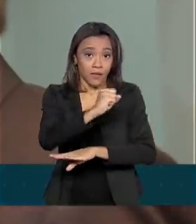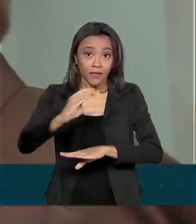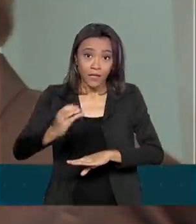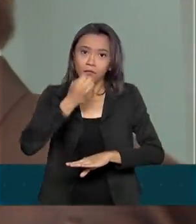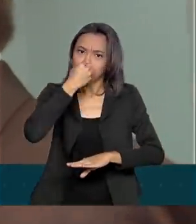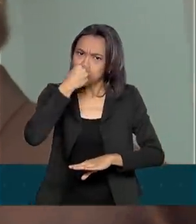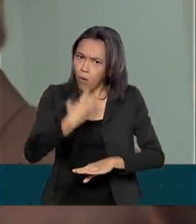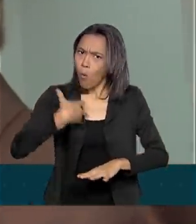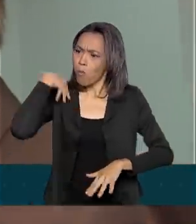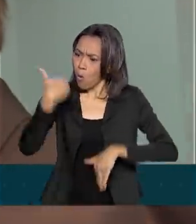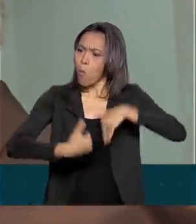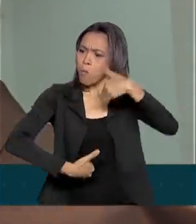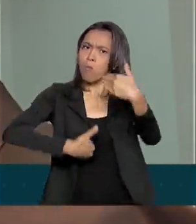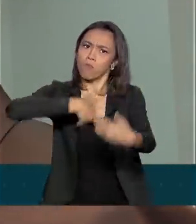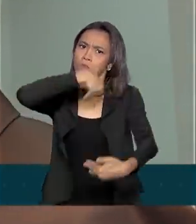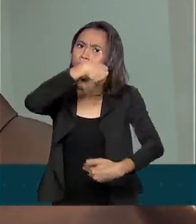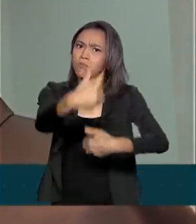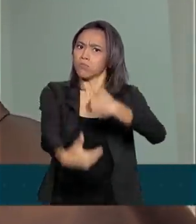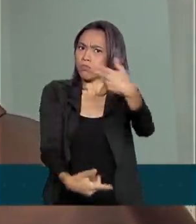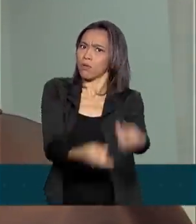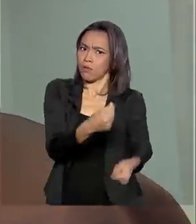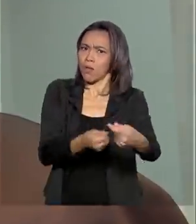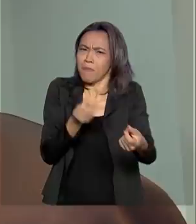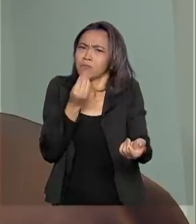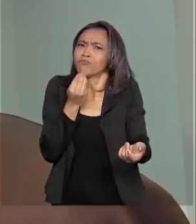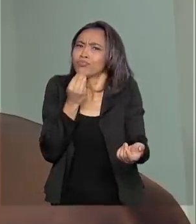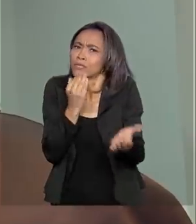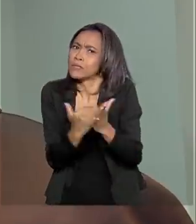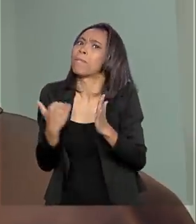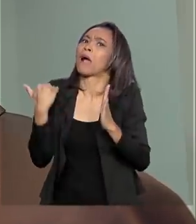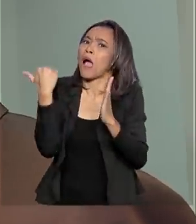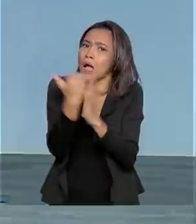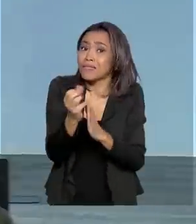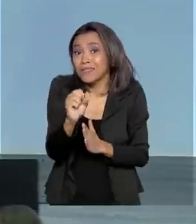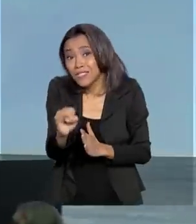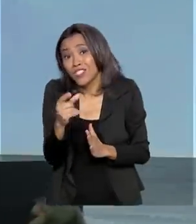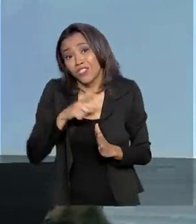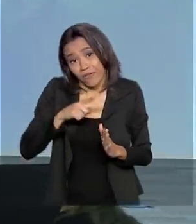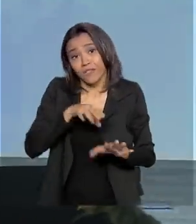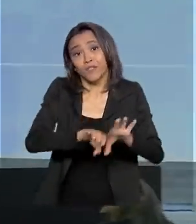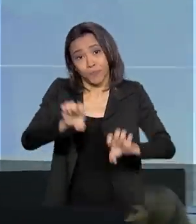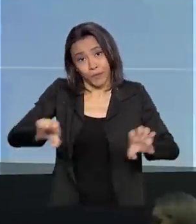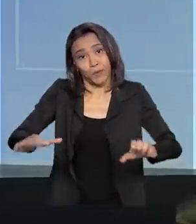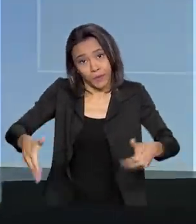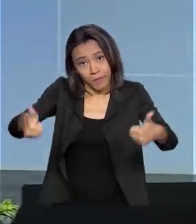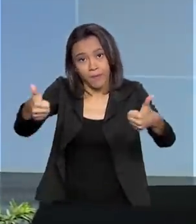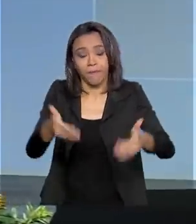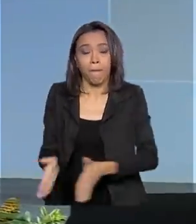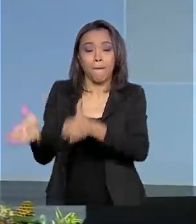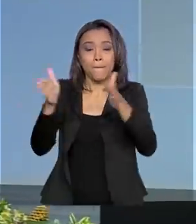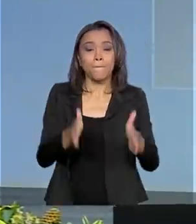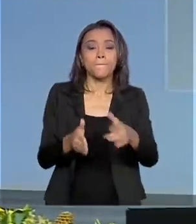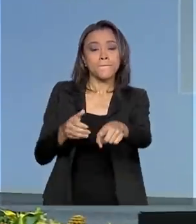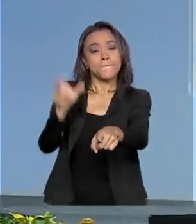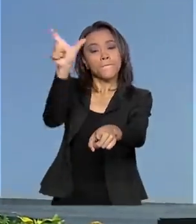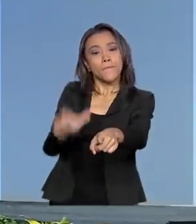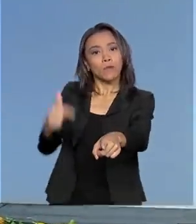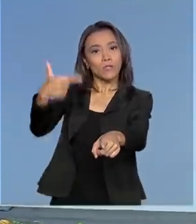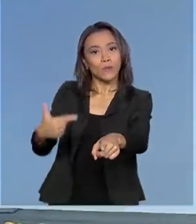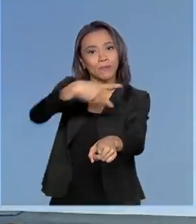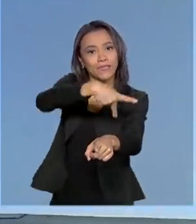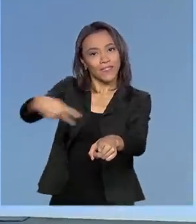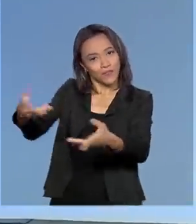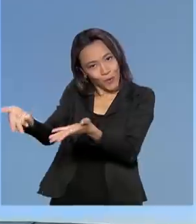nacional, mas esse desempenho poderia ser muito maior se a nossa infraestrutura fosse melhor. O vice-presidente foi o convidado especial das